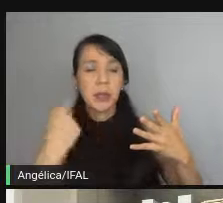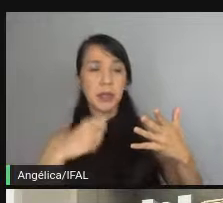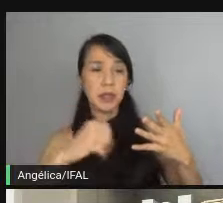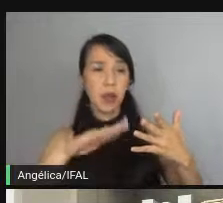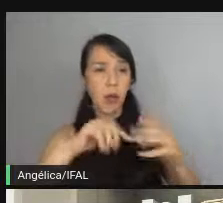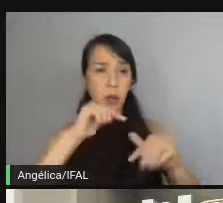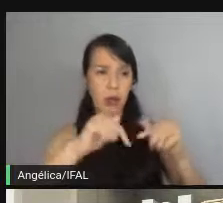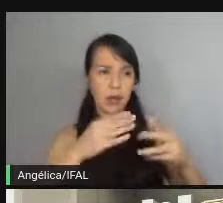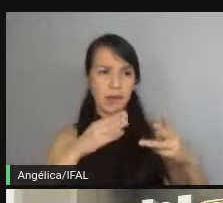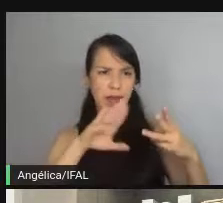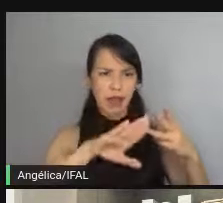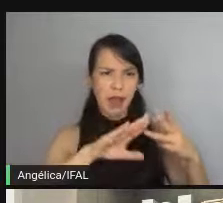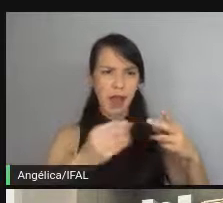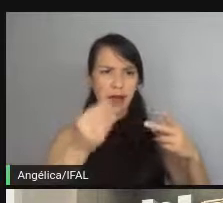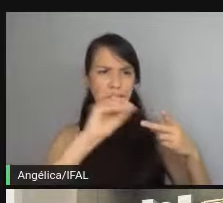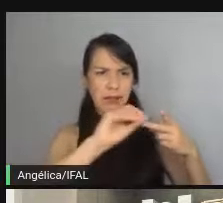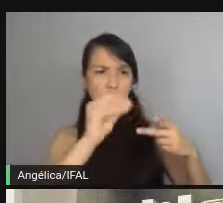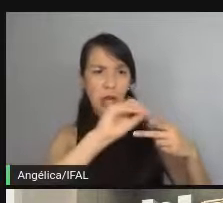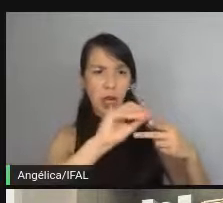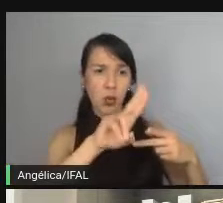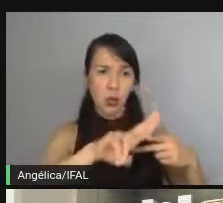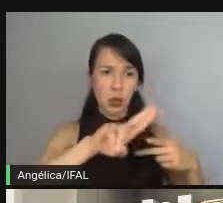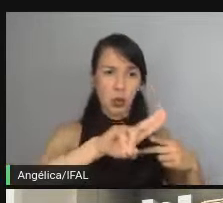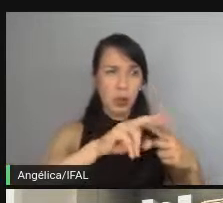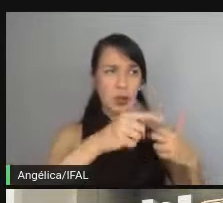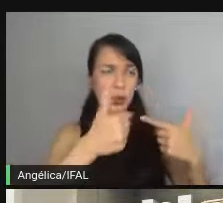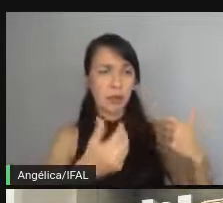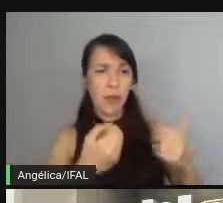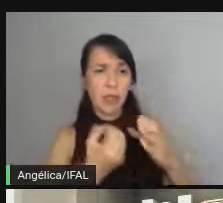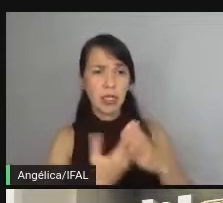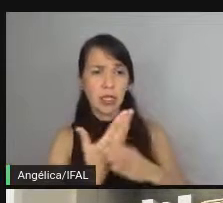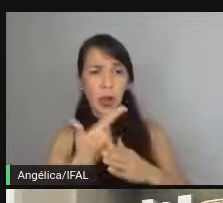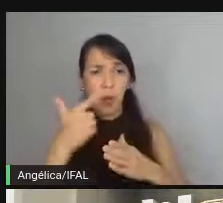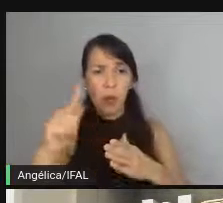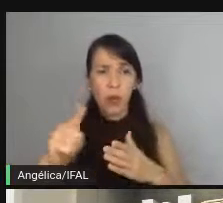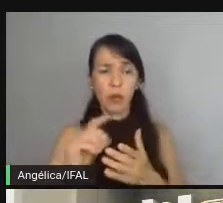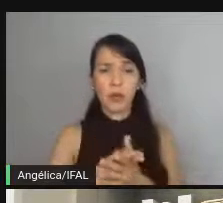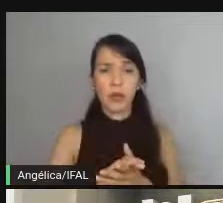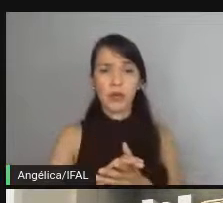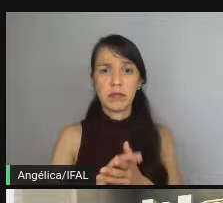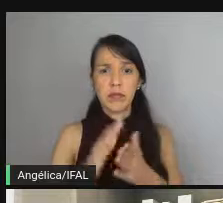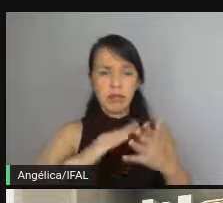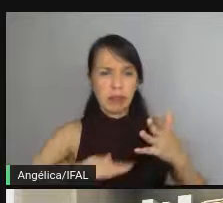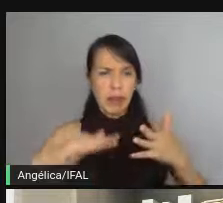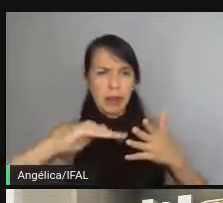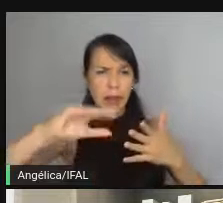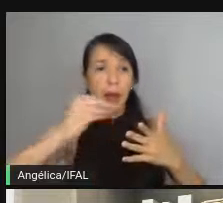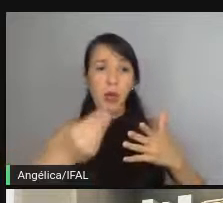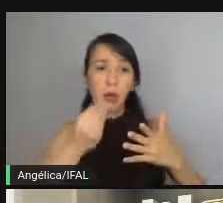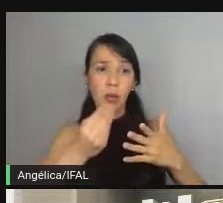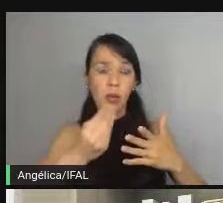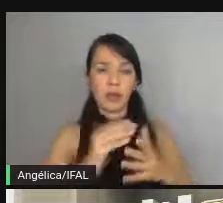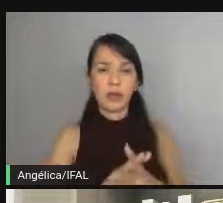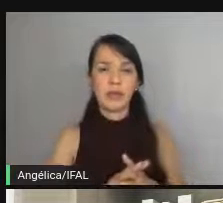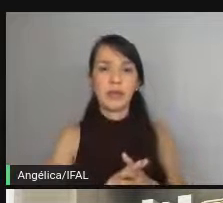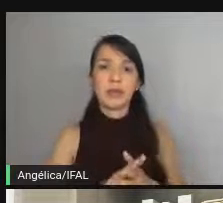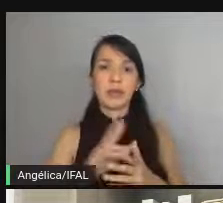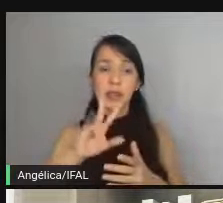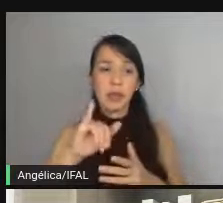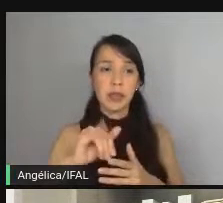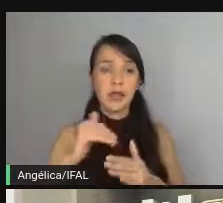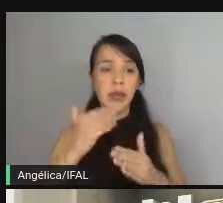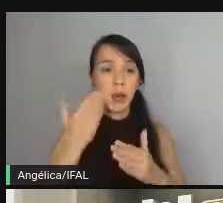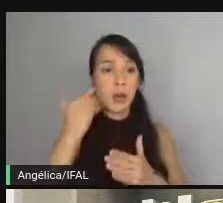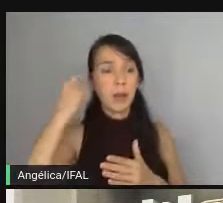um serviço para isso? Eu preciso adicionar um caso de uso? Eu preciso criar algum outro tipo de camada? Como é que deve funcionar? E você vai